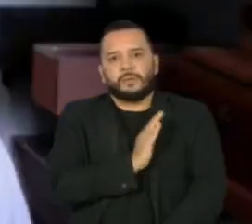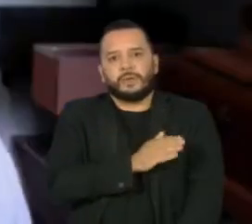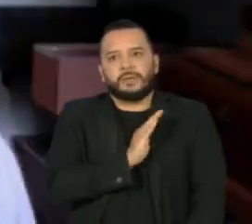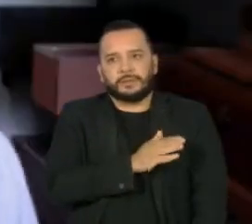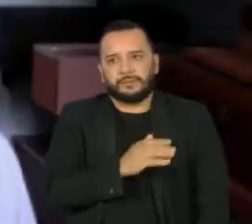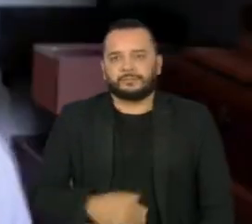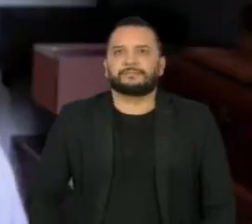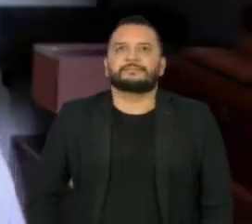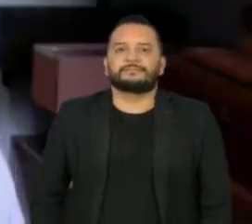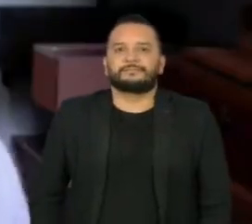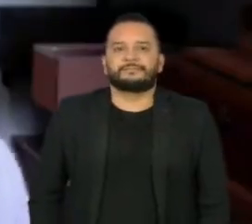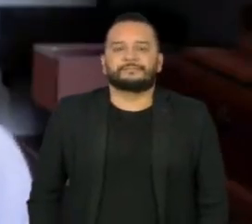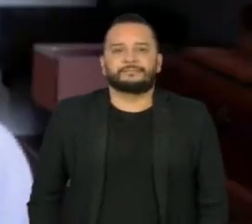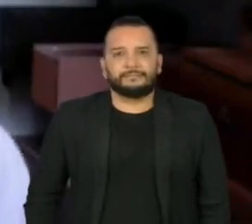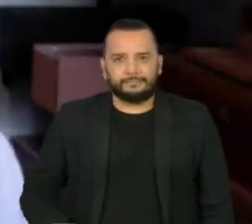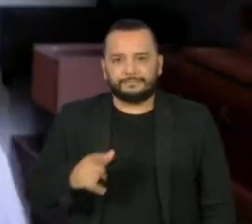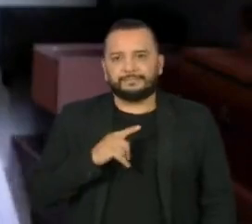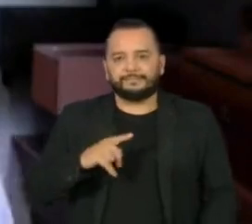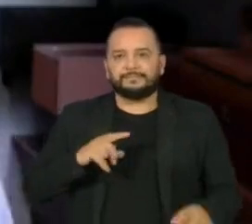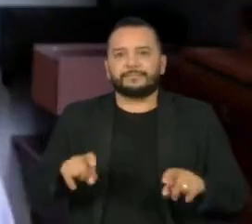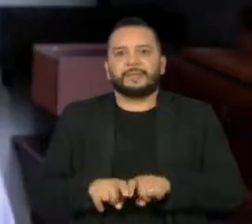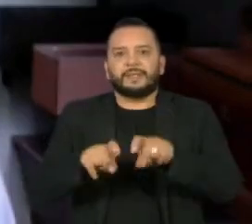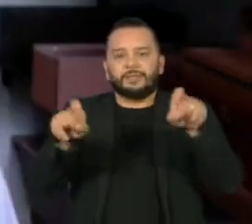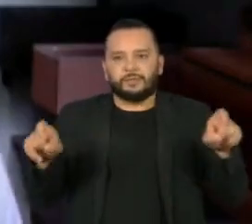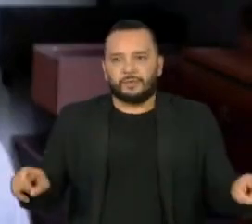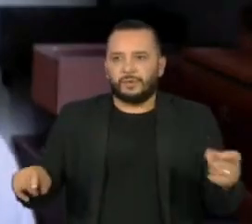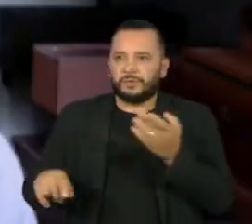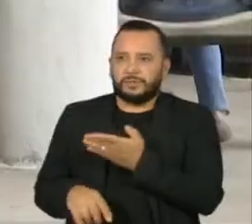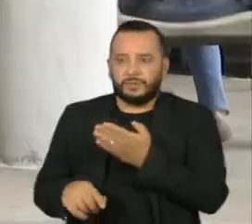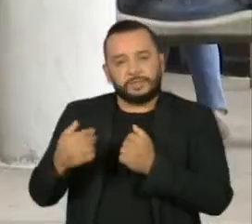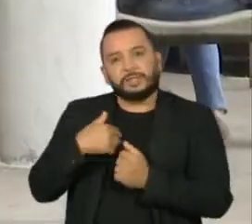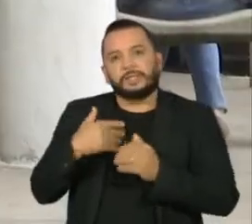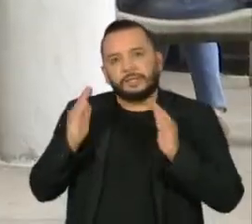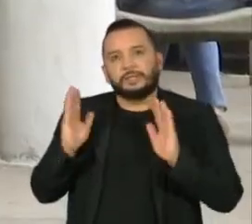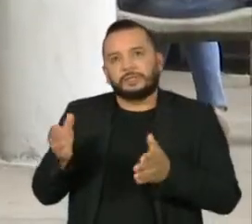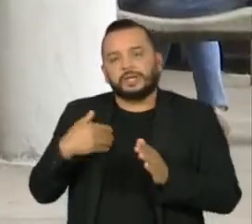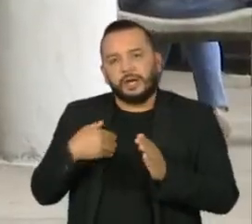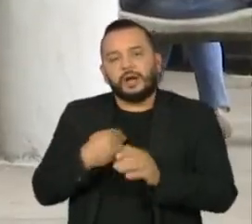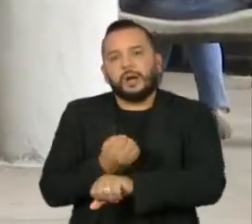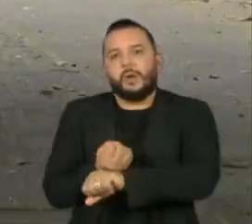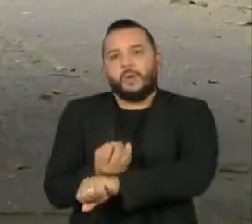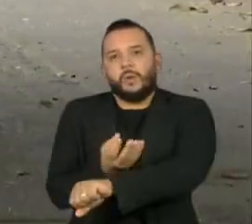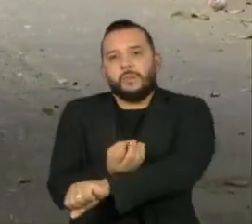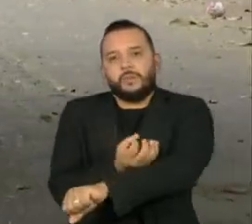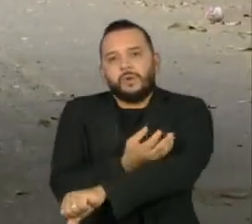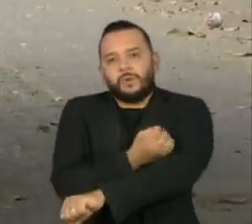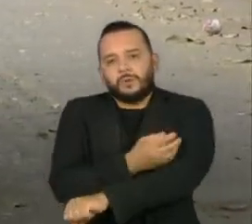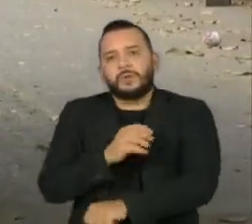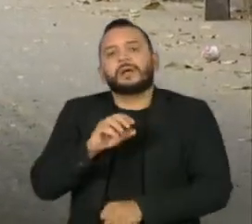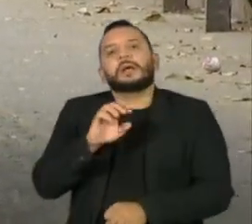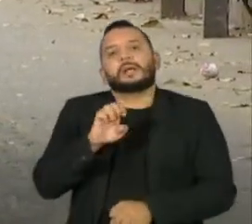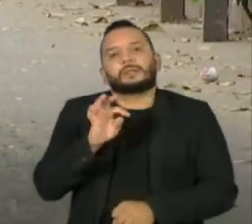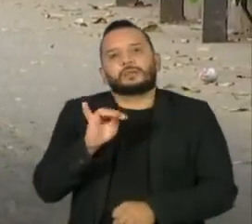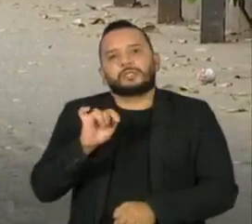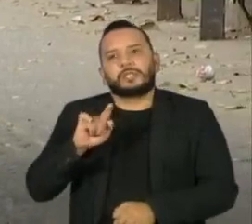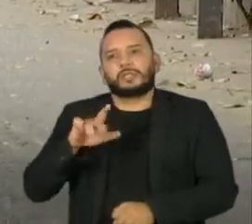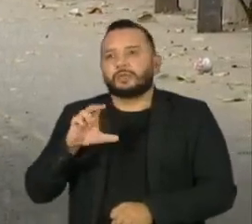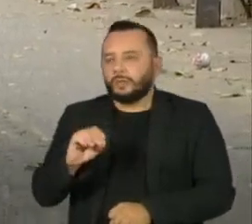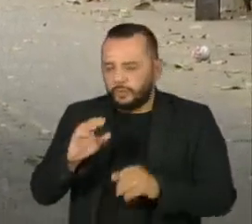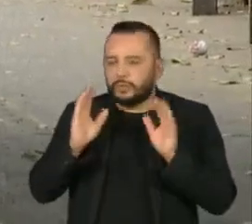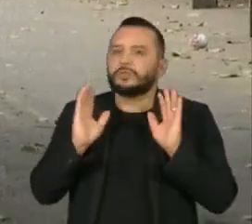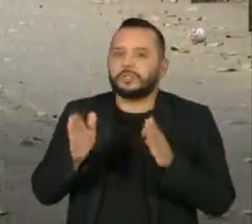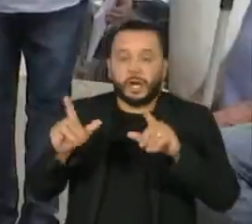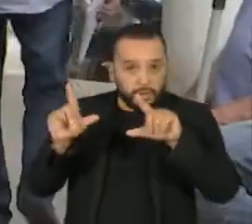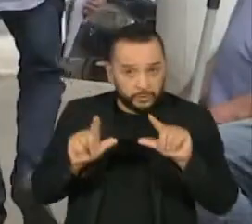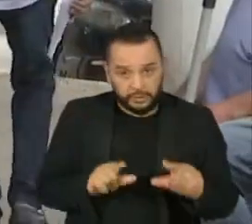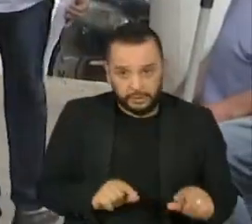De acordo com este ginecologista, a redução do estrogênio, um hormônio feminino que também atua na regulação do sistema